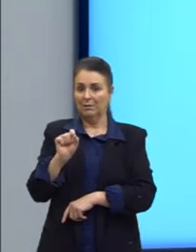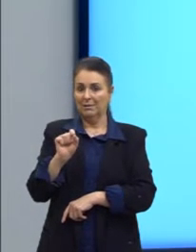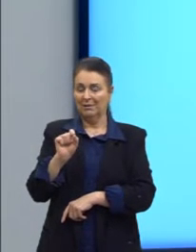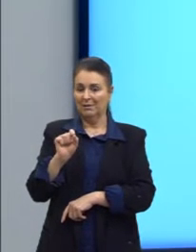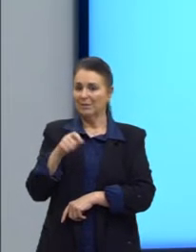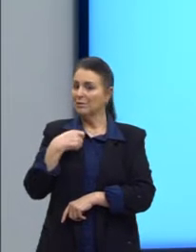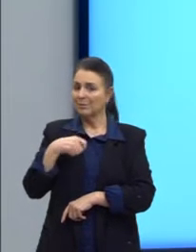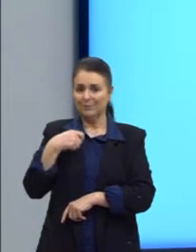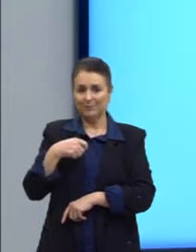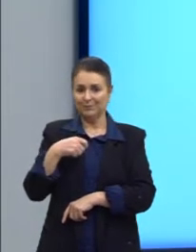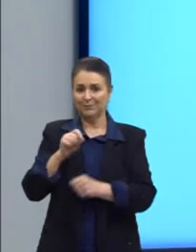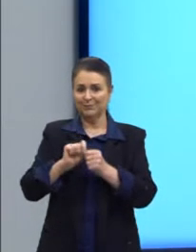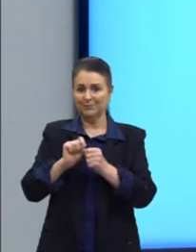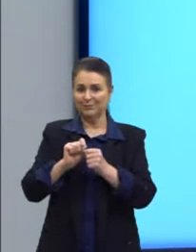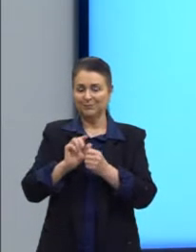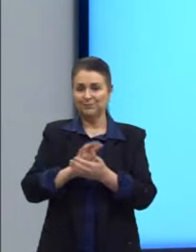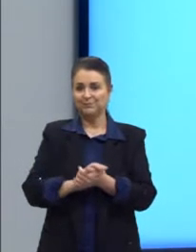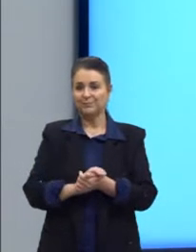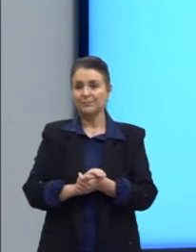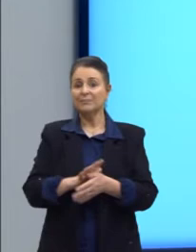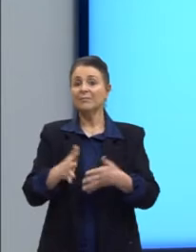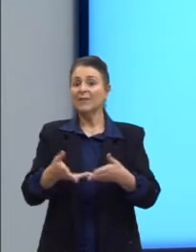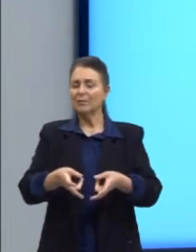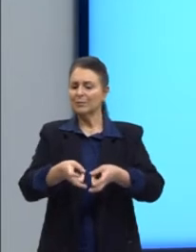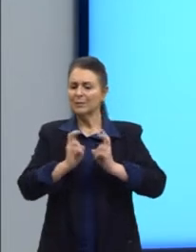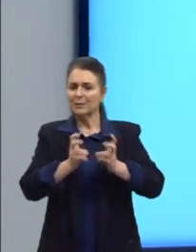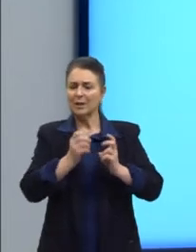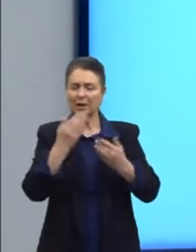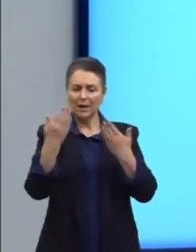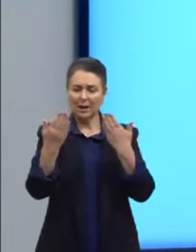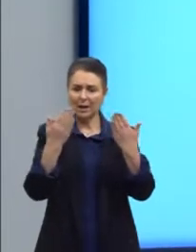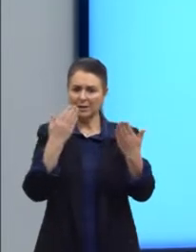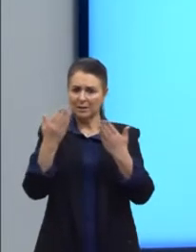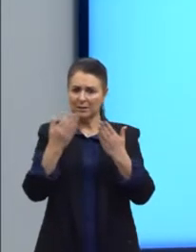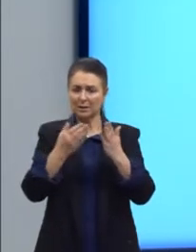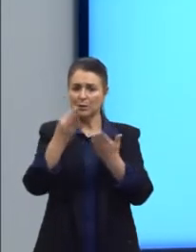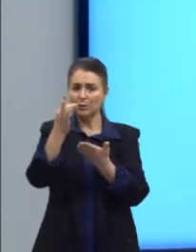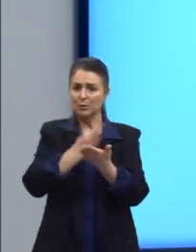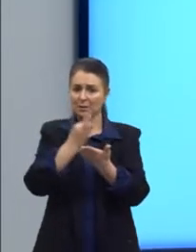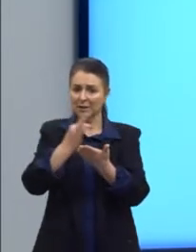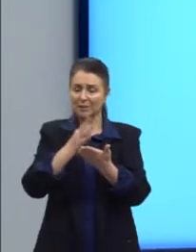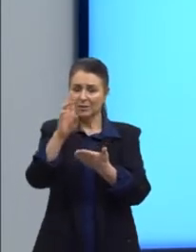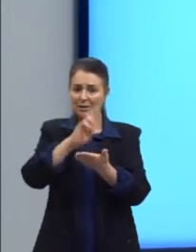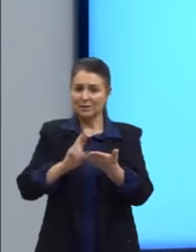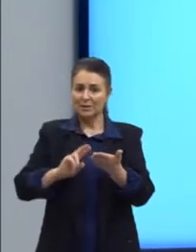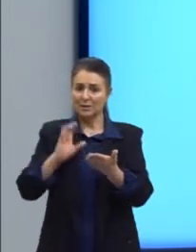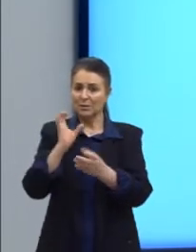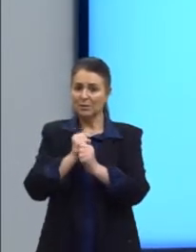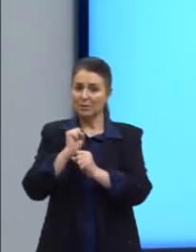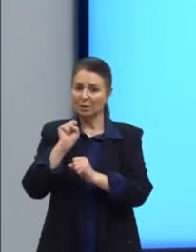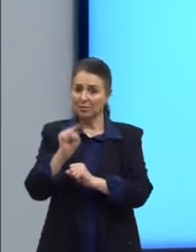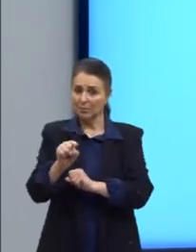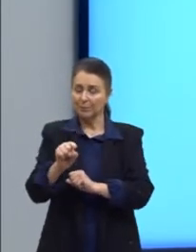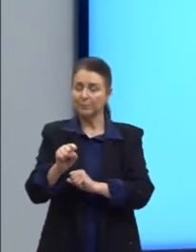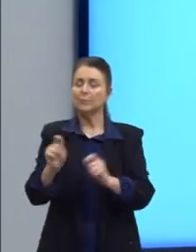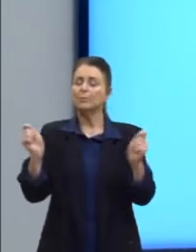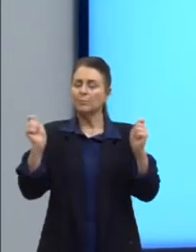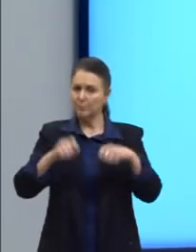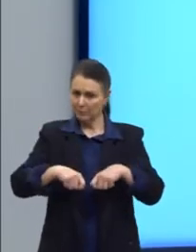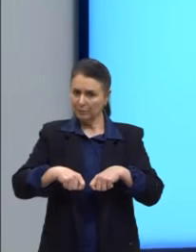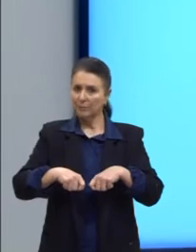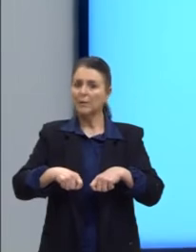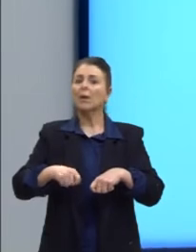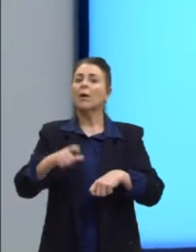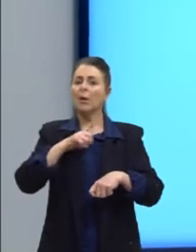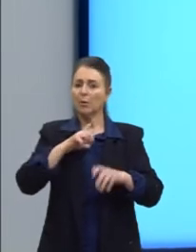Não precisa disso. Então, vamos perceber, analisando o texto de redação na Tamil, que é possível, sim, eu dar a minha